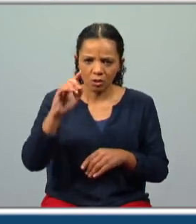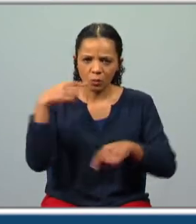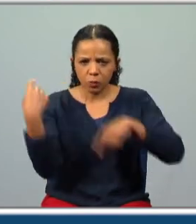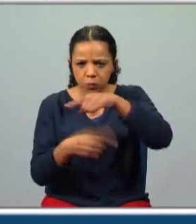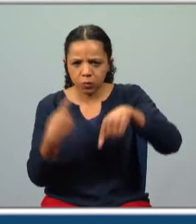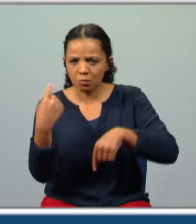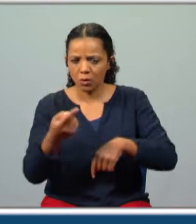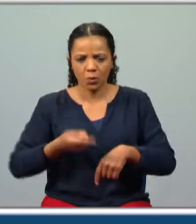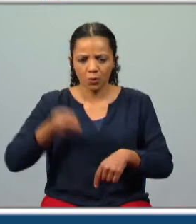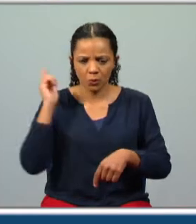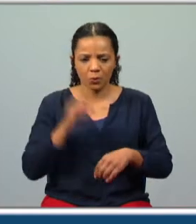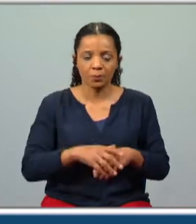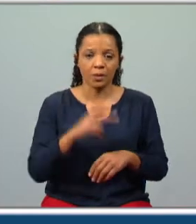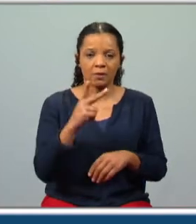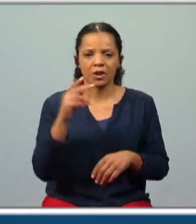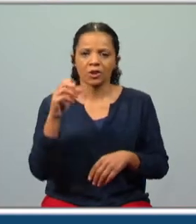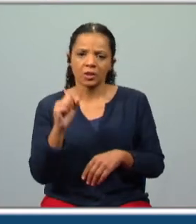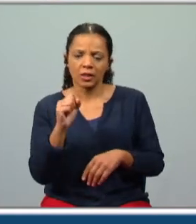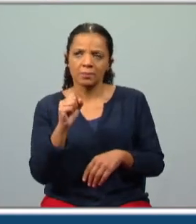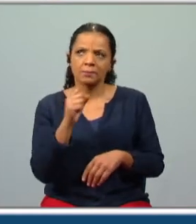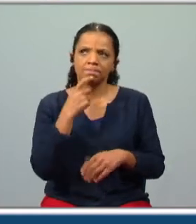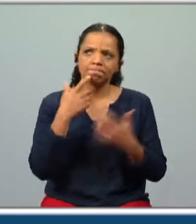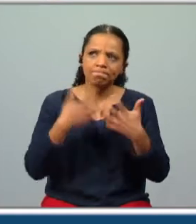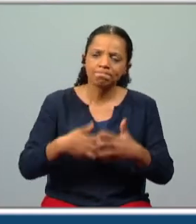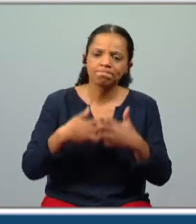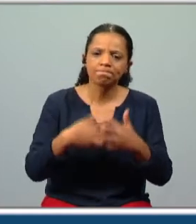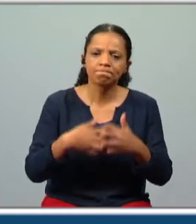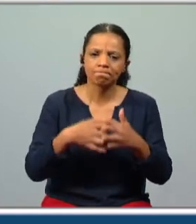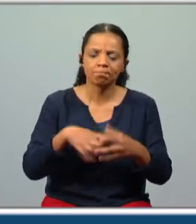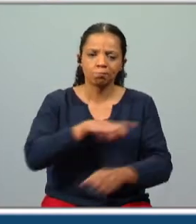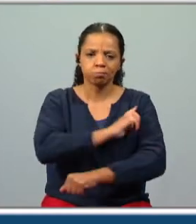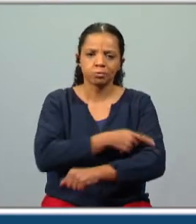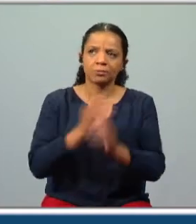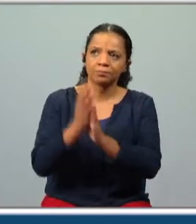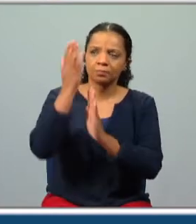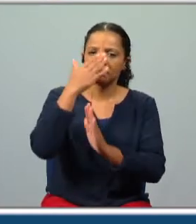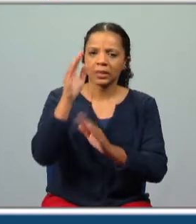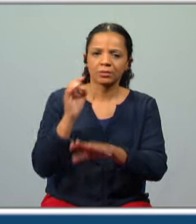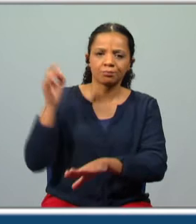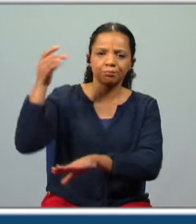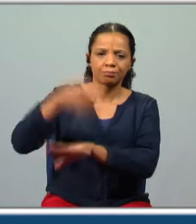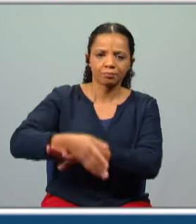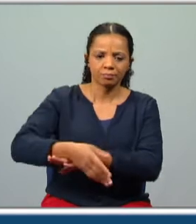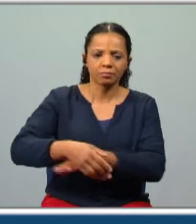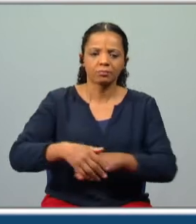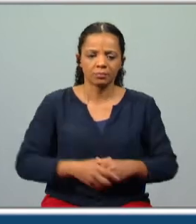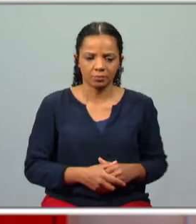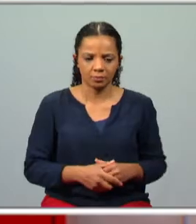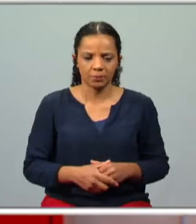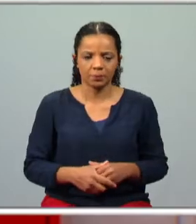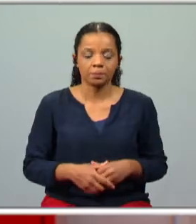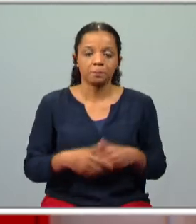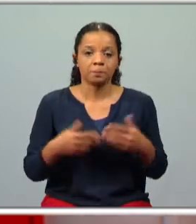tormenta. Então Vasco da Gama questiona o poder divino, crente que está perante algo maior que a natural força dos elementos.